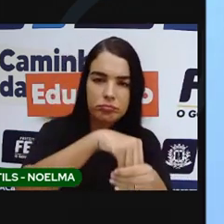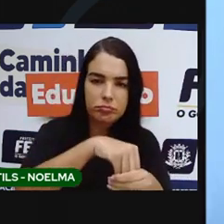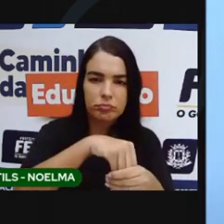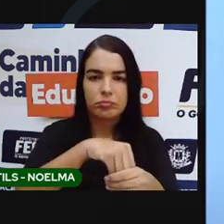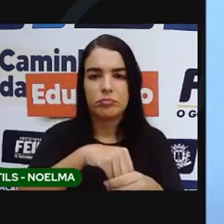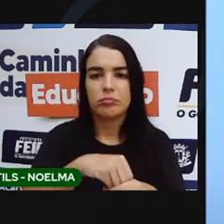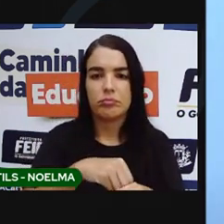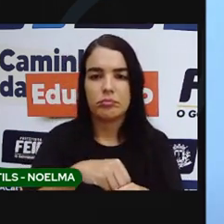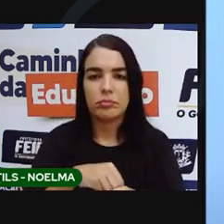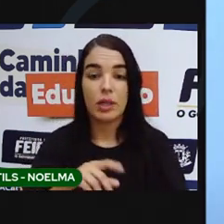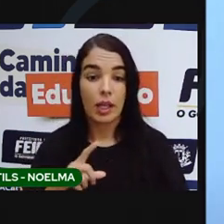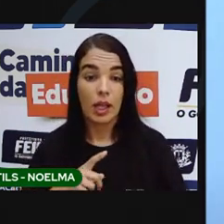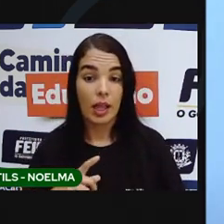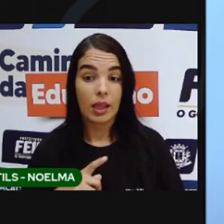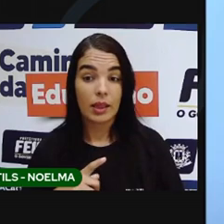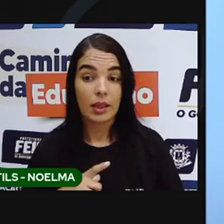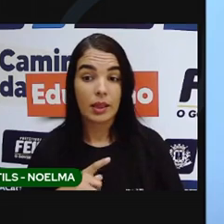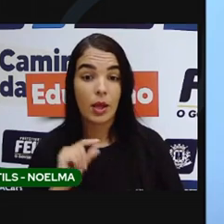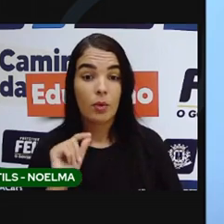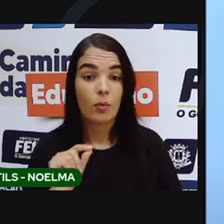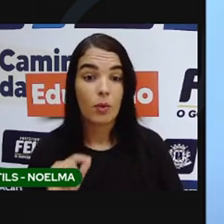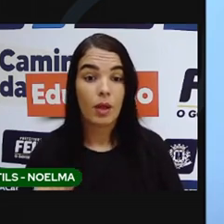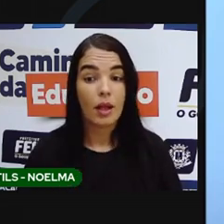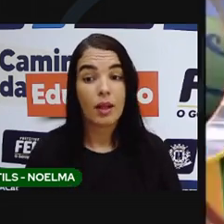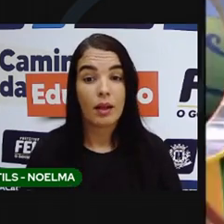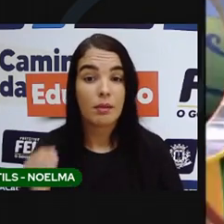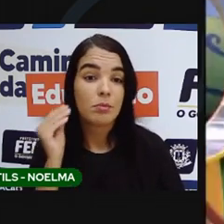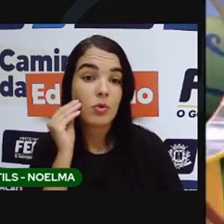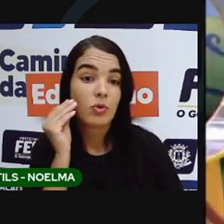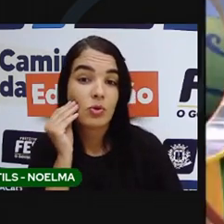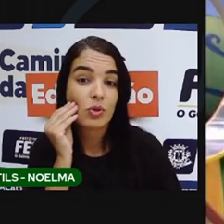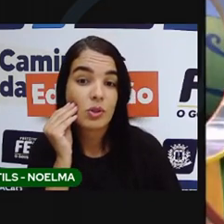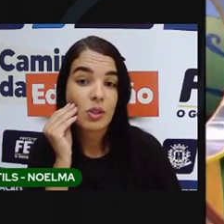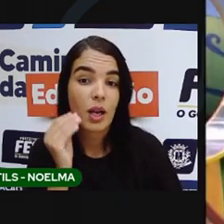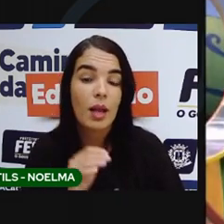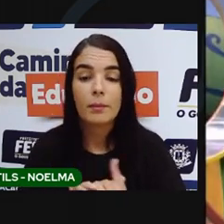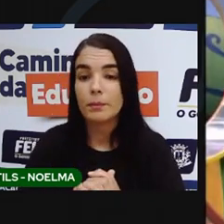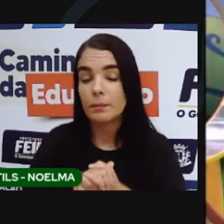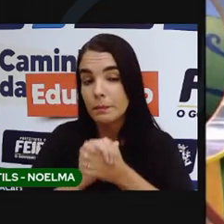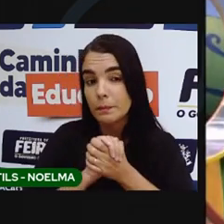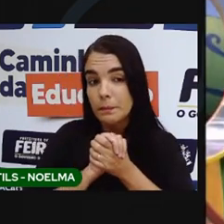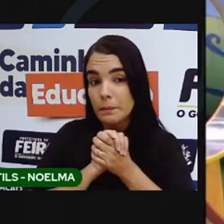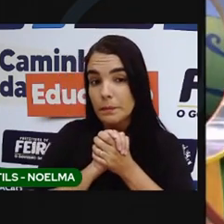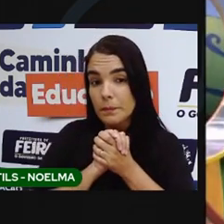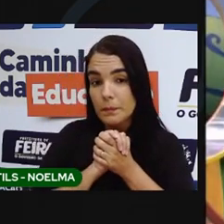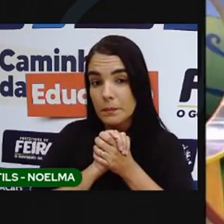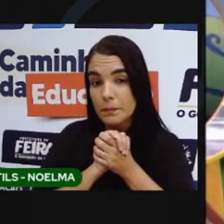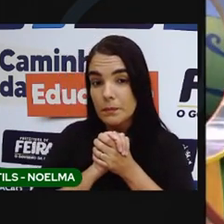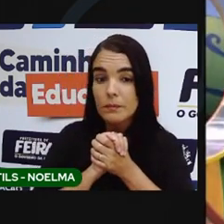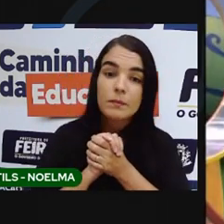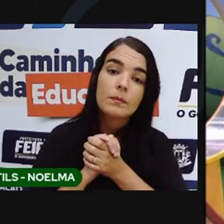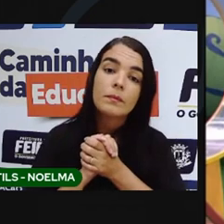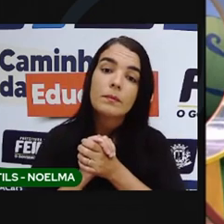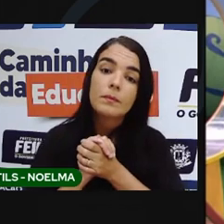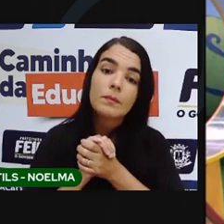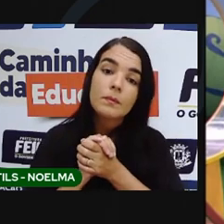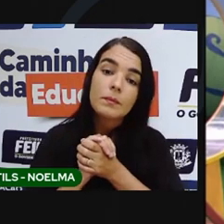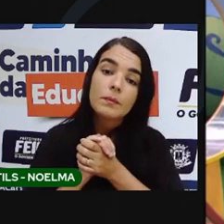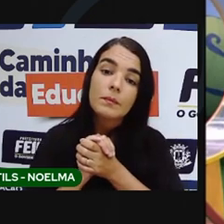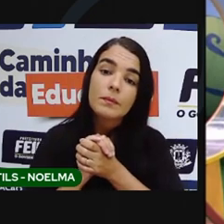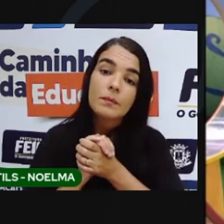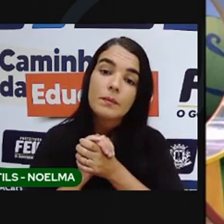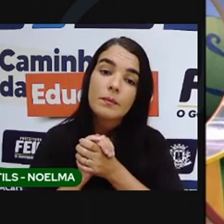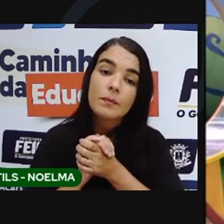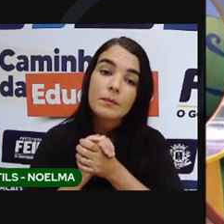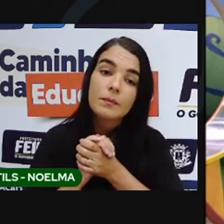Porque eu tenho massagem relaxante agora. Massagem? Vocês podem ficar... Isso, massagem, querido. Vocês podem ficar com o meu